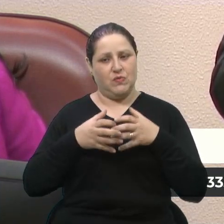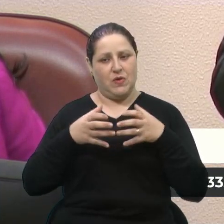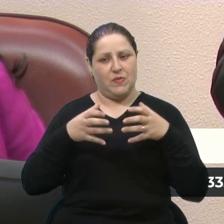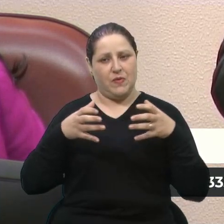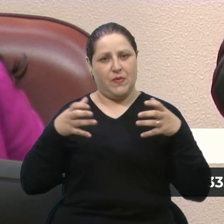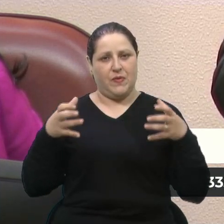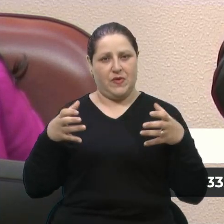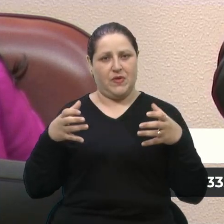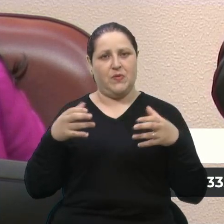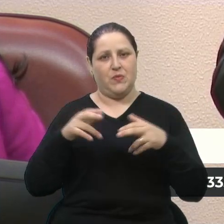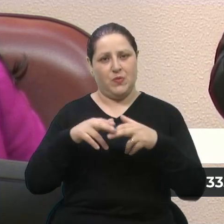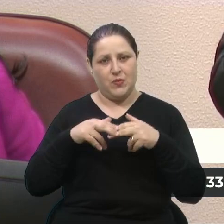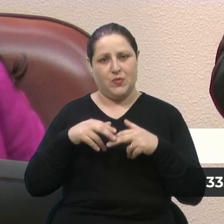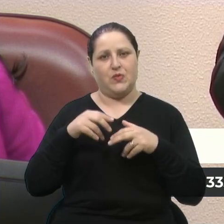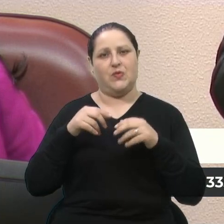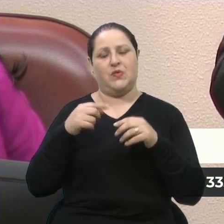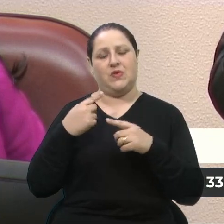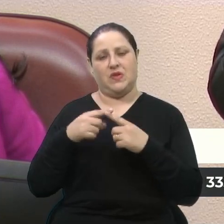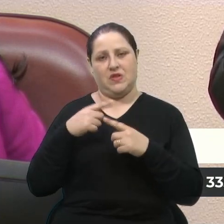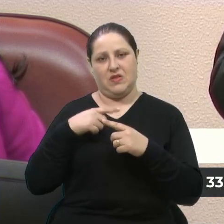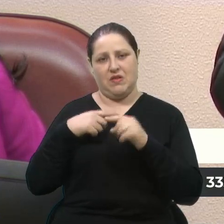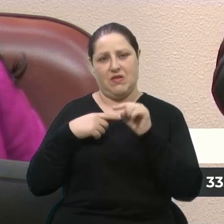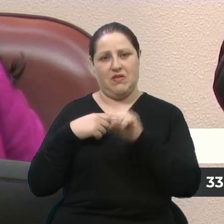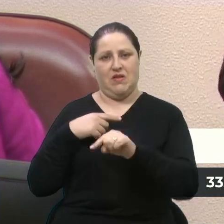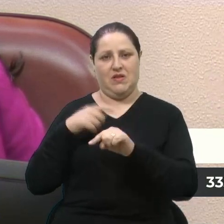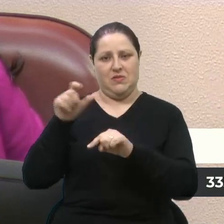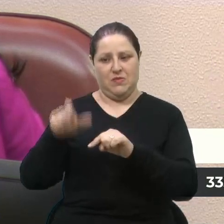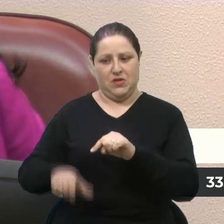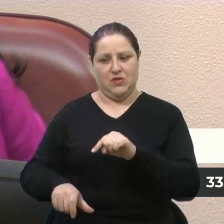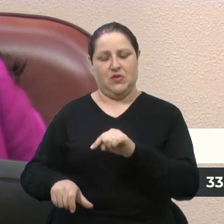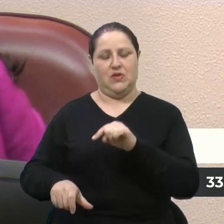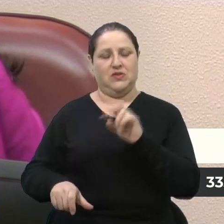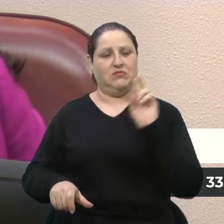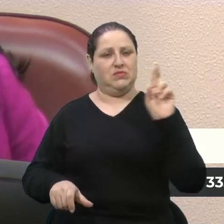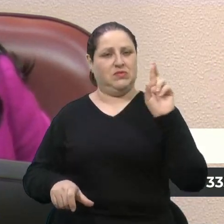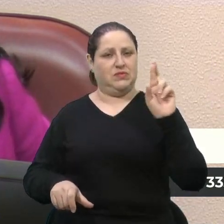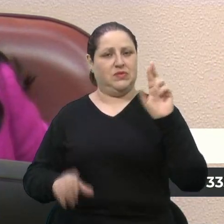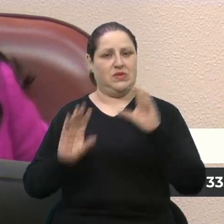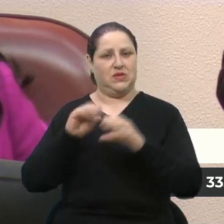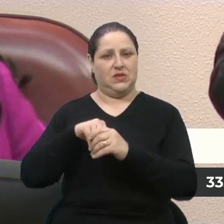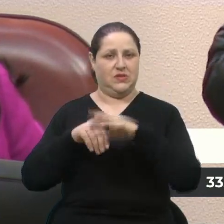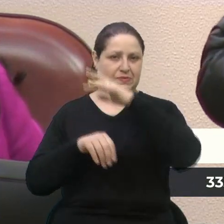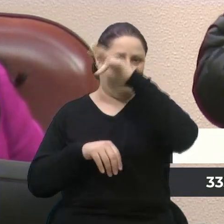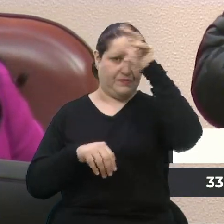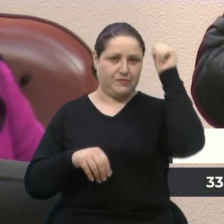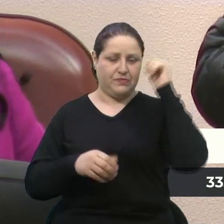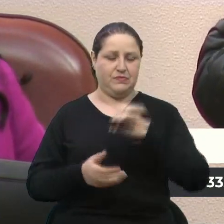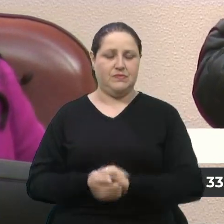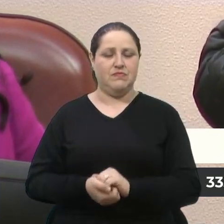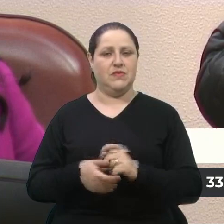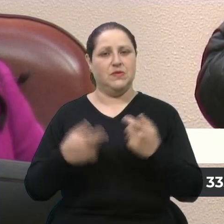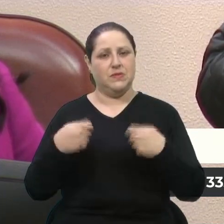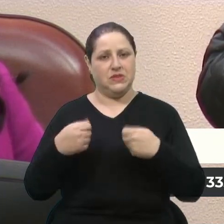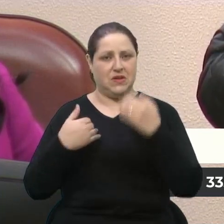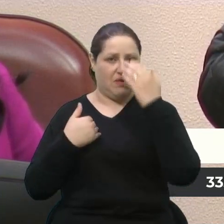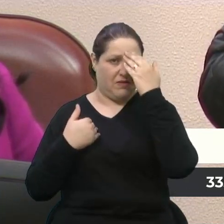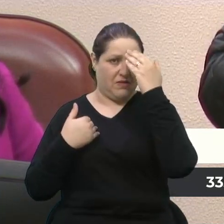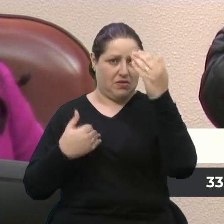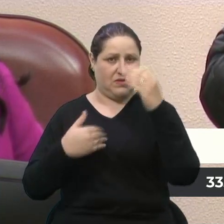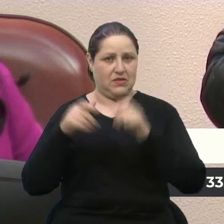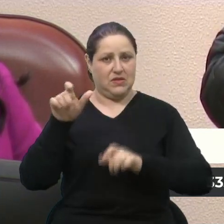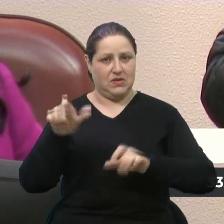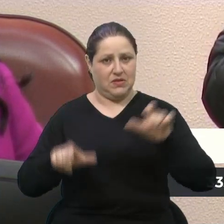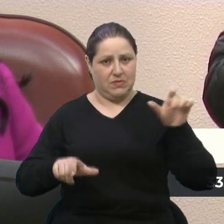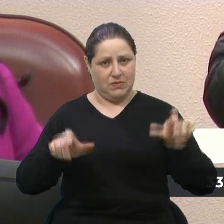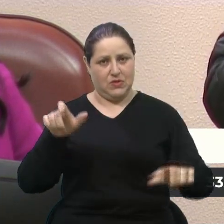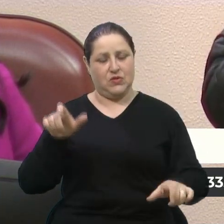esses prefeitos à frente da nossa Prefeitura. Então, só temos aqui que agradecer a essas pessoas que contribuíram